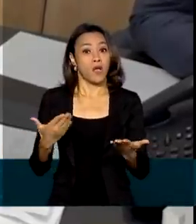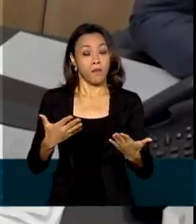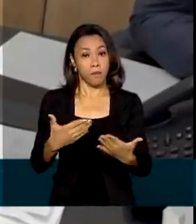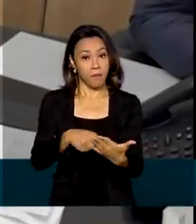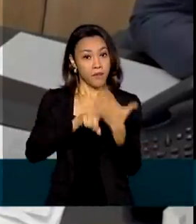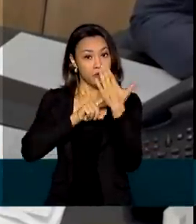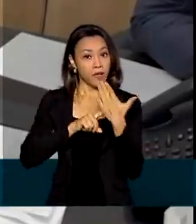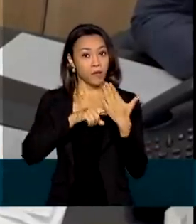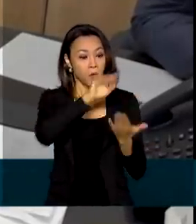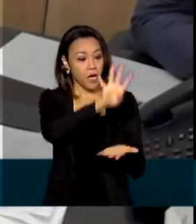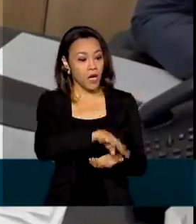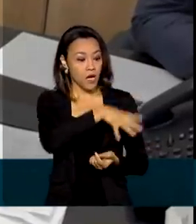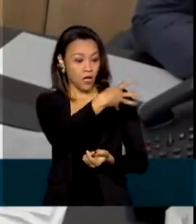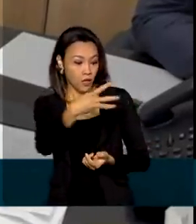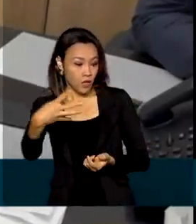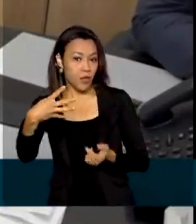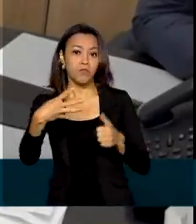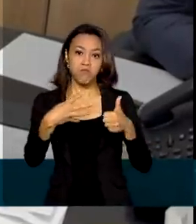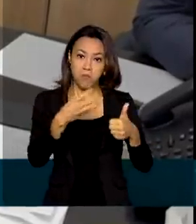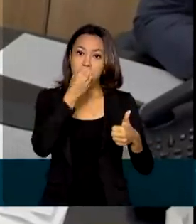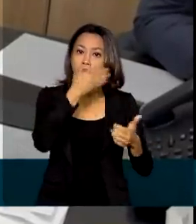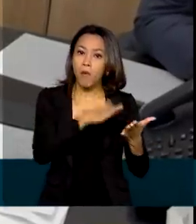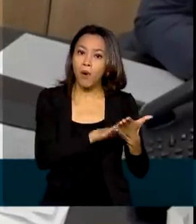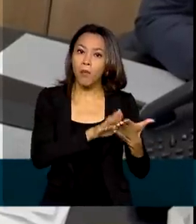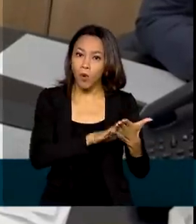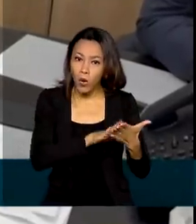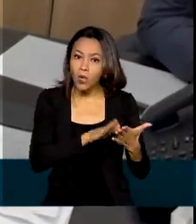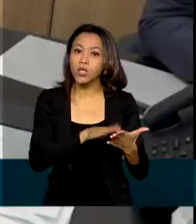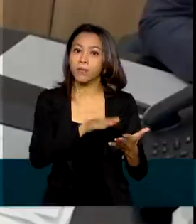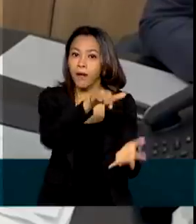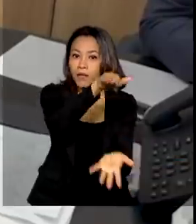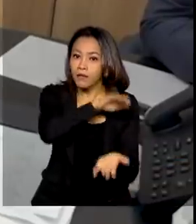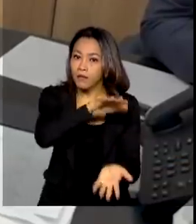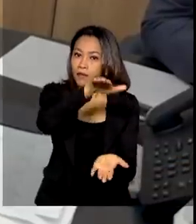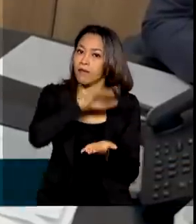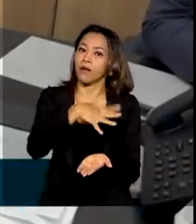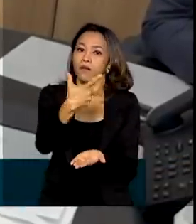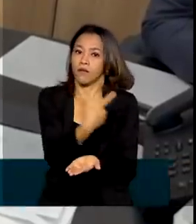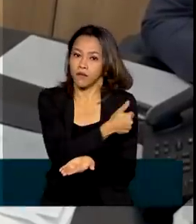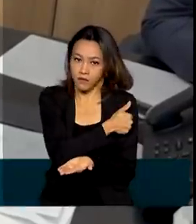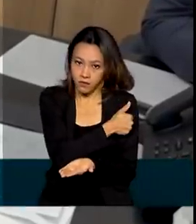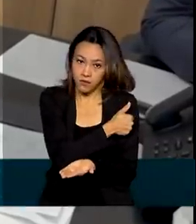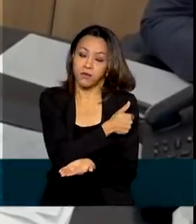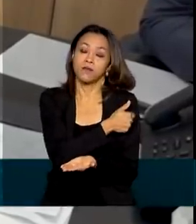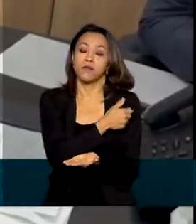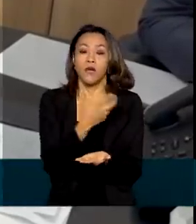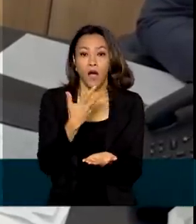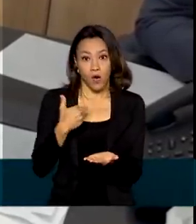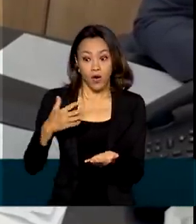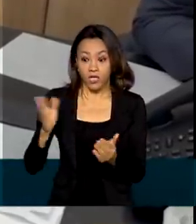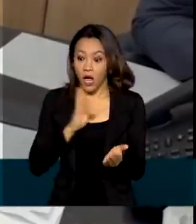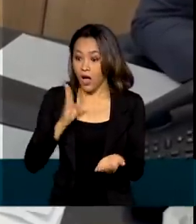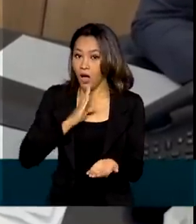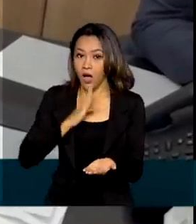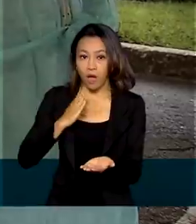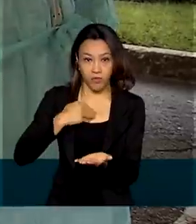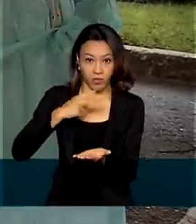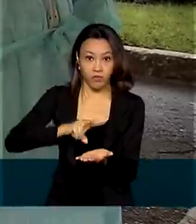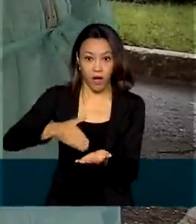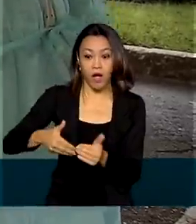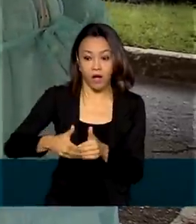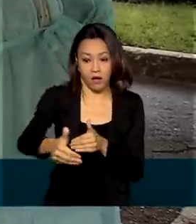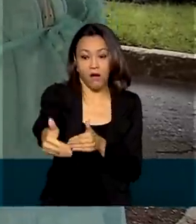é uma boa proposta e, a partir de agora, a gente segue nos trâmites de fazer esse contrato o mais rápido possível.